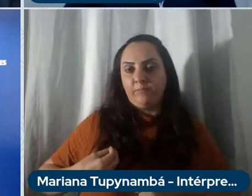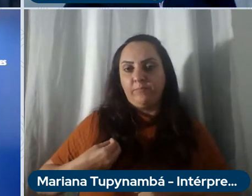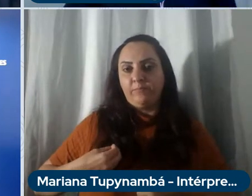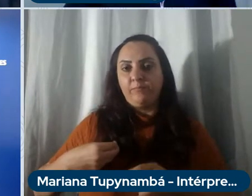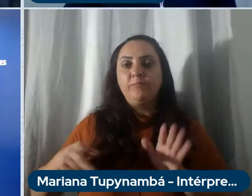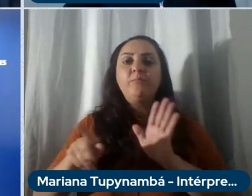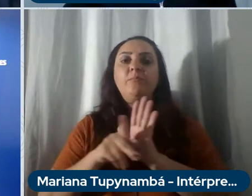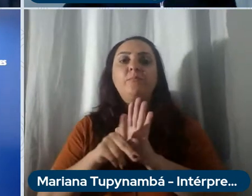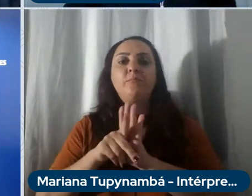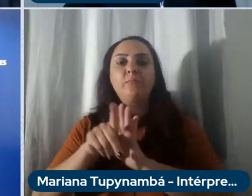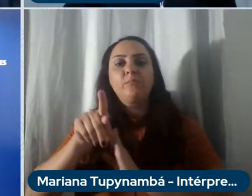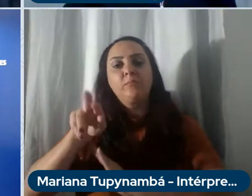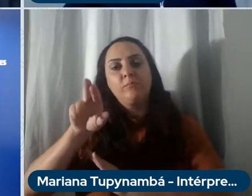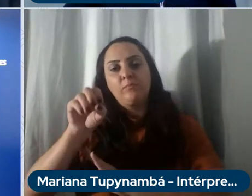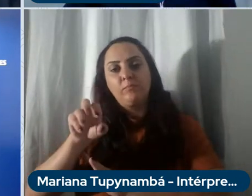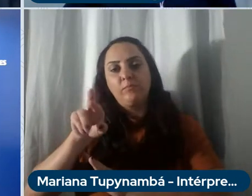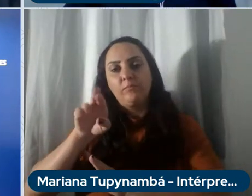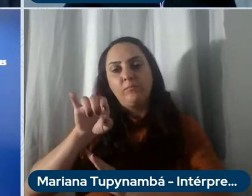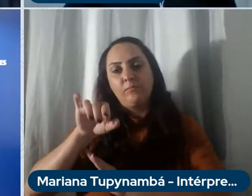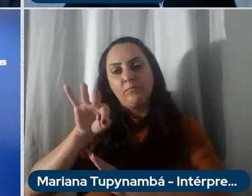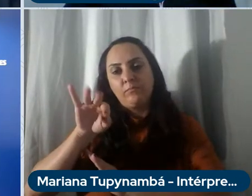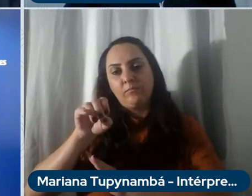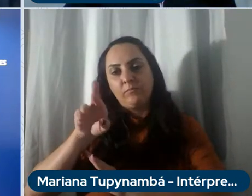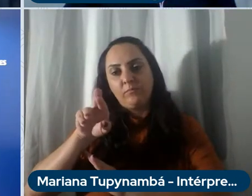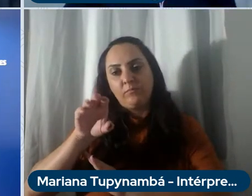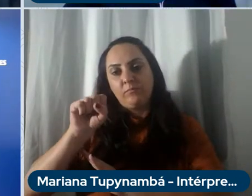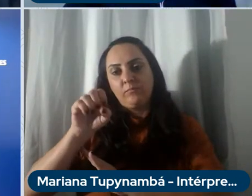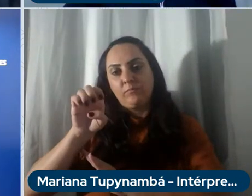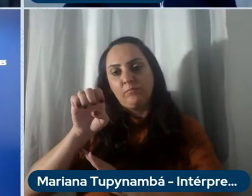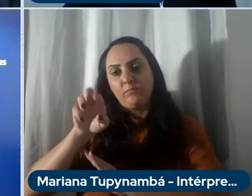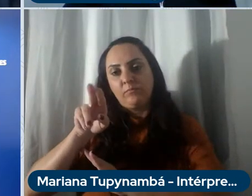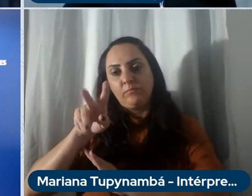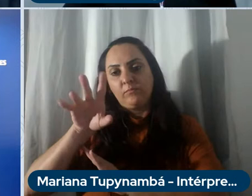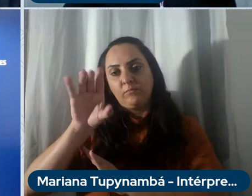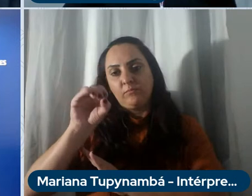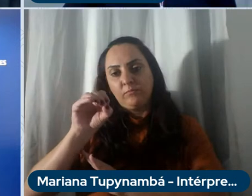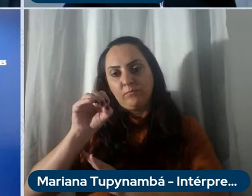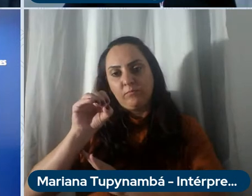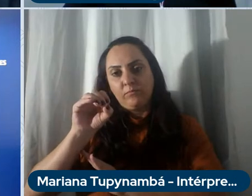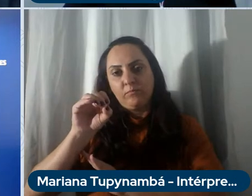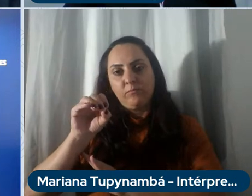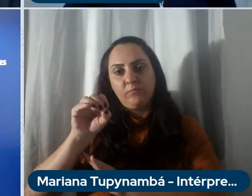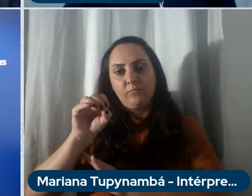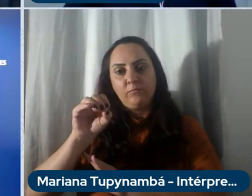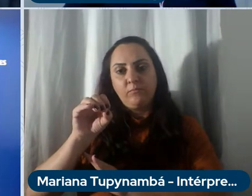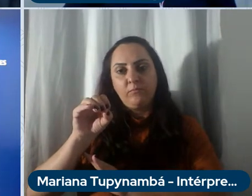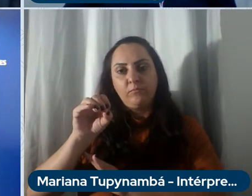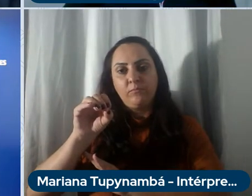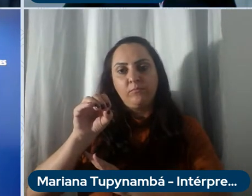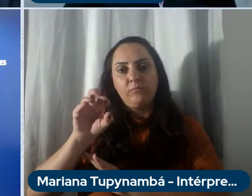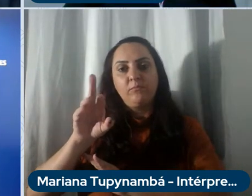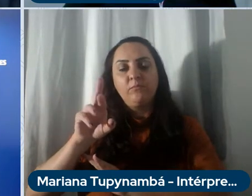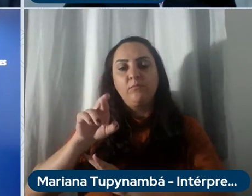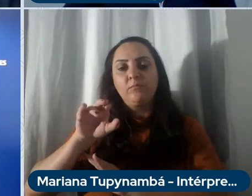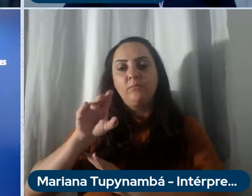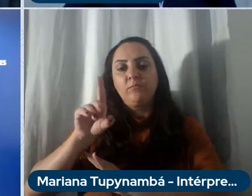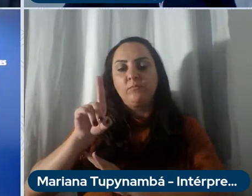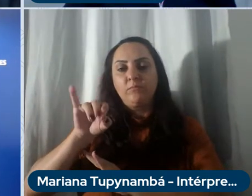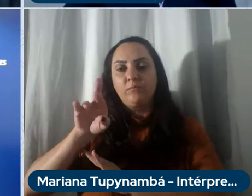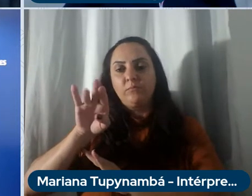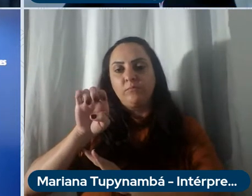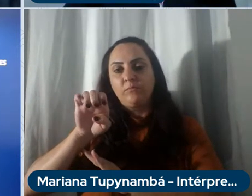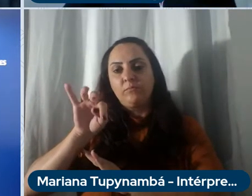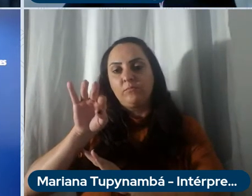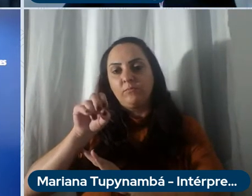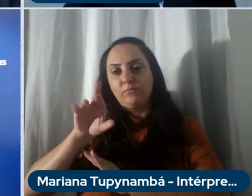-graduação, professor Sérgio de Moraes Arriou. A diretora do Instituto Politécnico, professora Rosemary